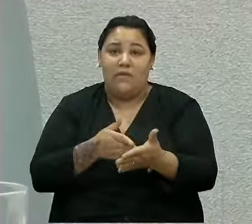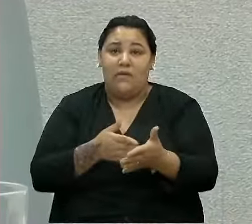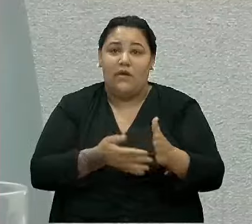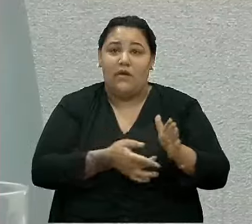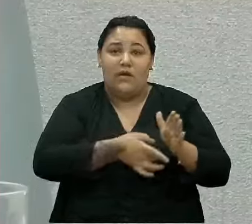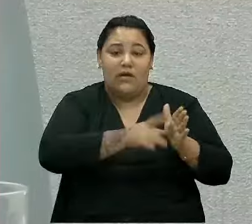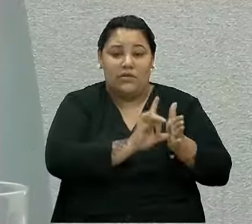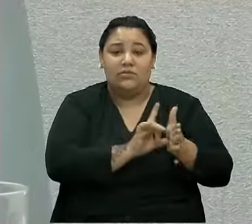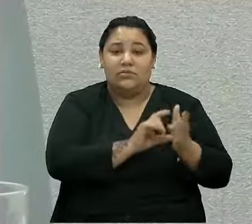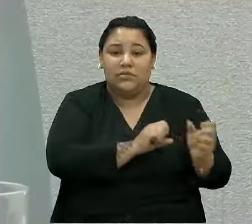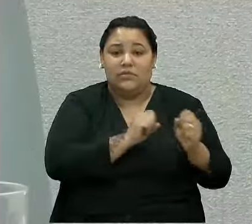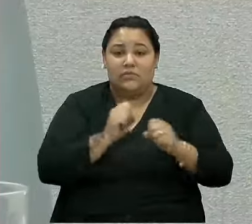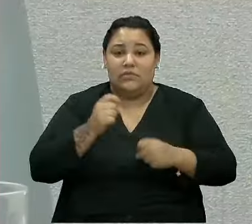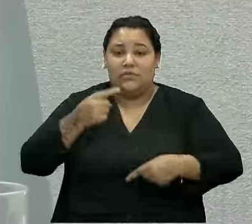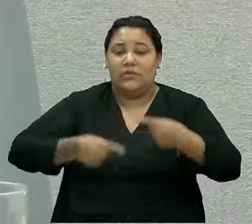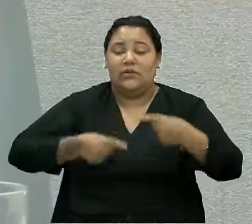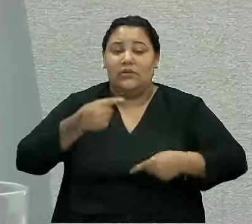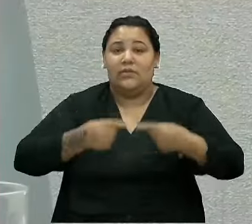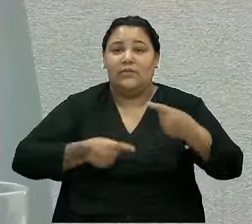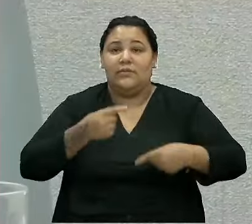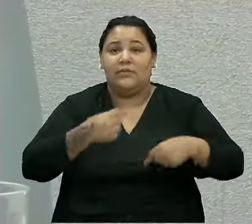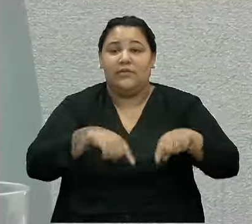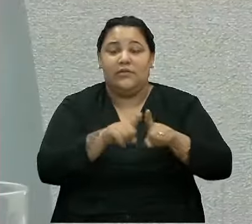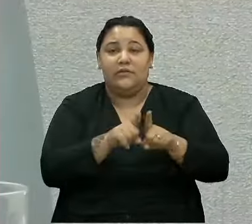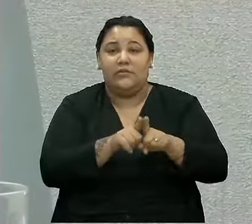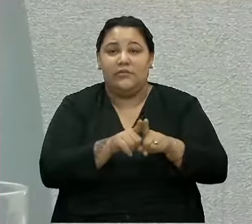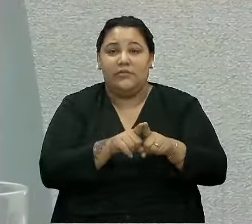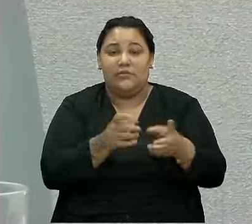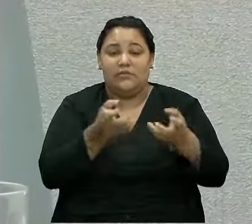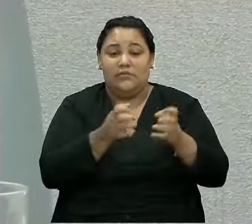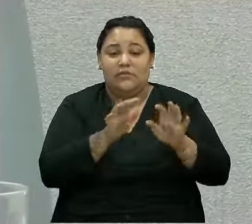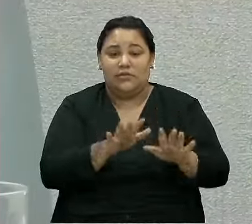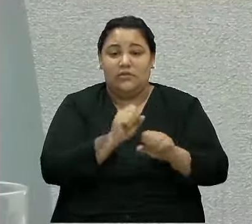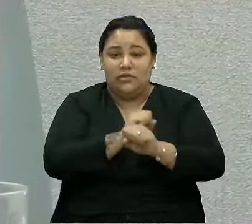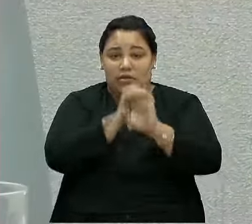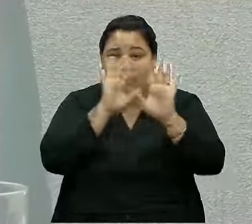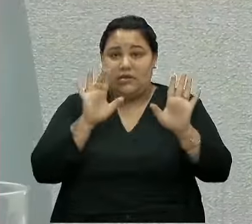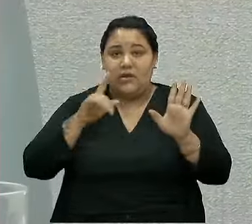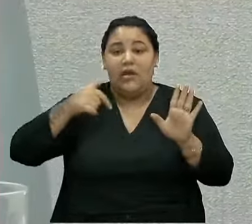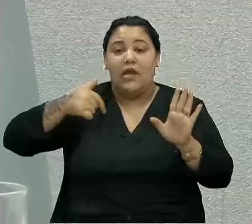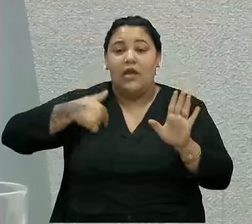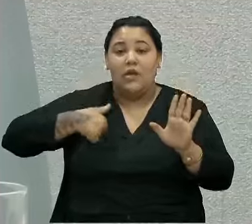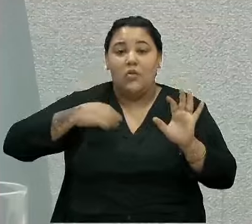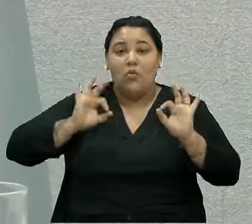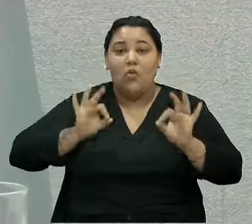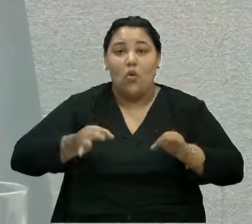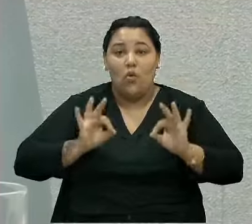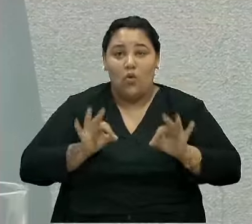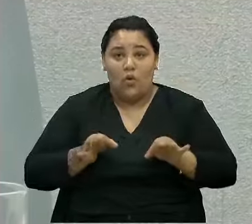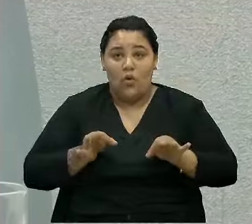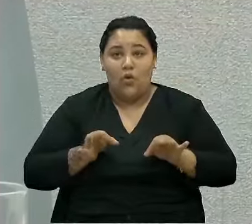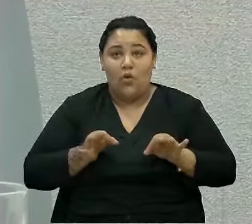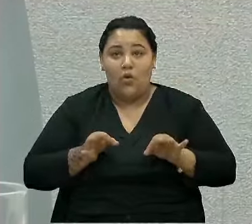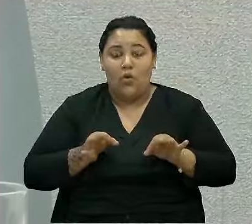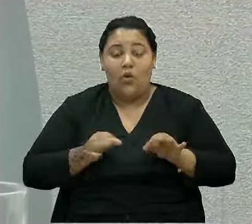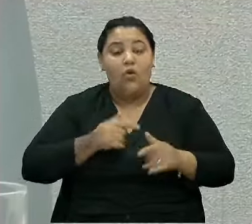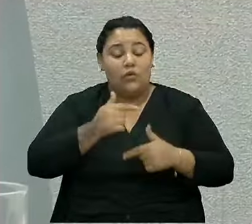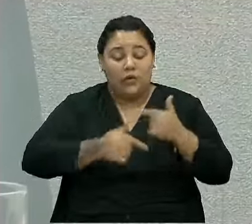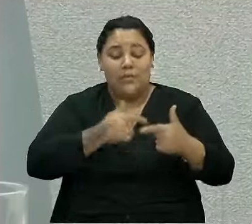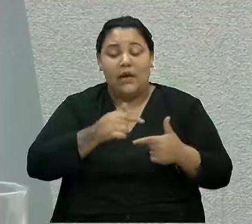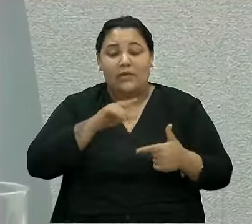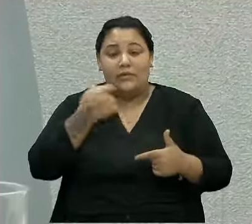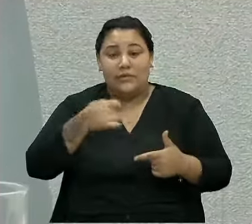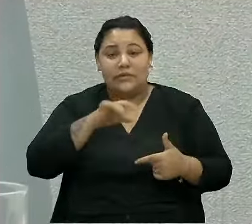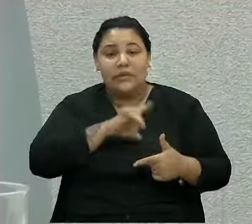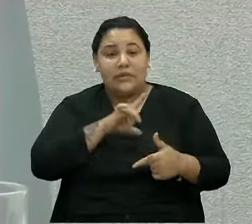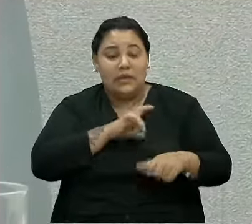possa discutir uma questão dessa. Mas eu quero deixar bem claro aqui, eu concordo que o trabalhador tivesse mais tempo de